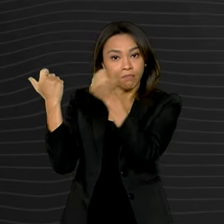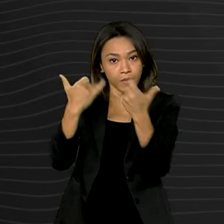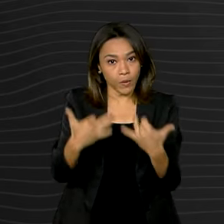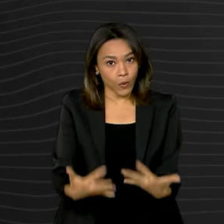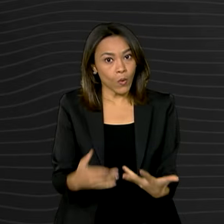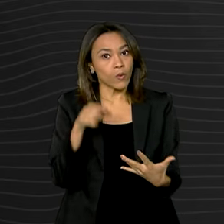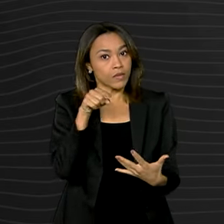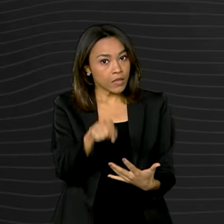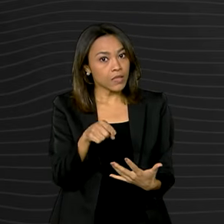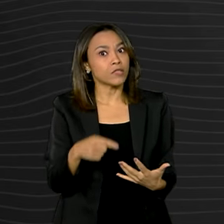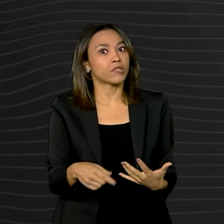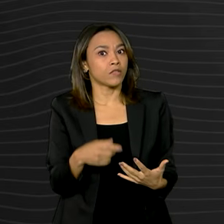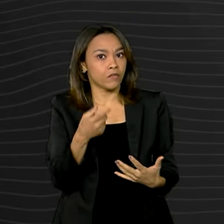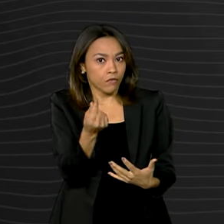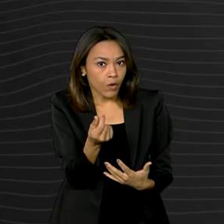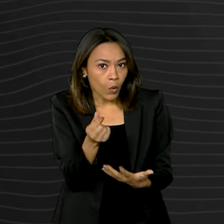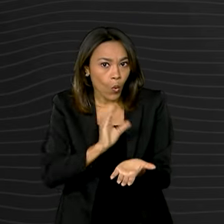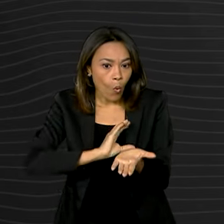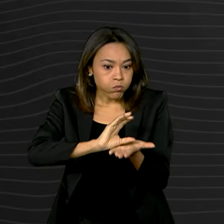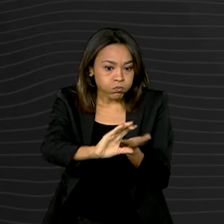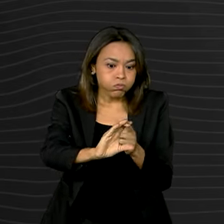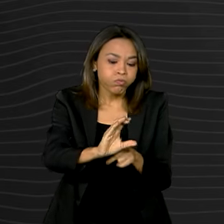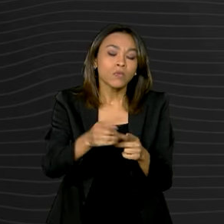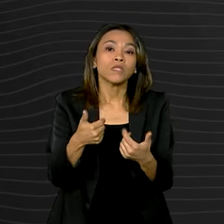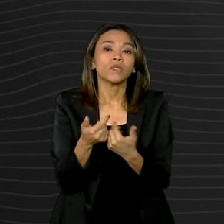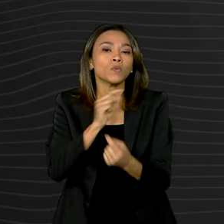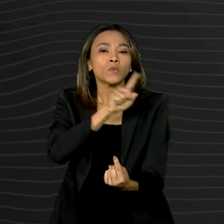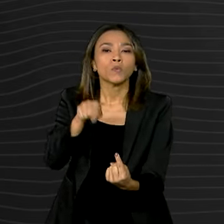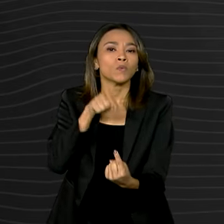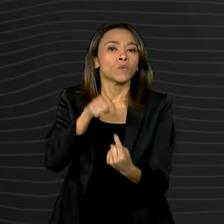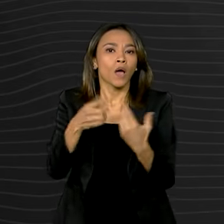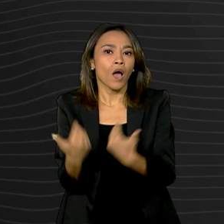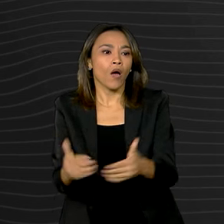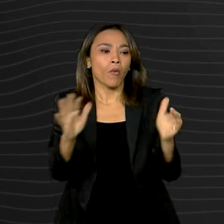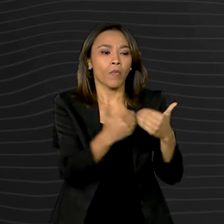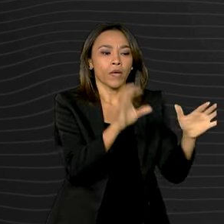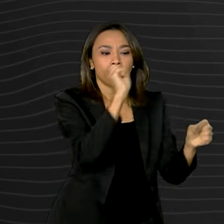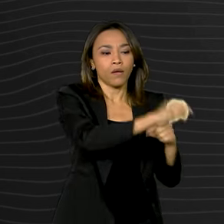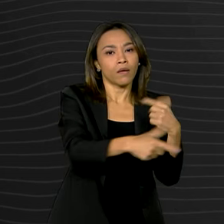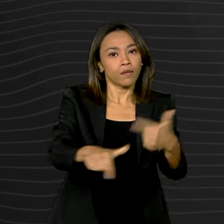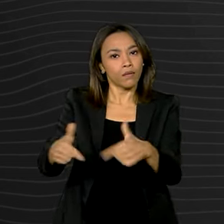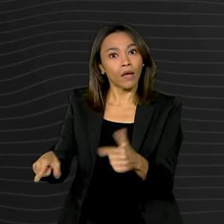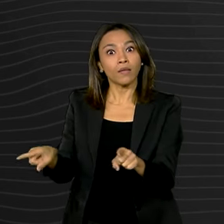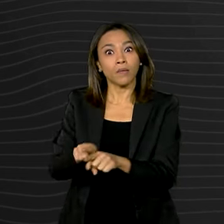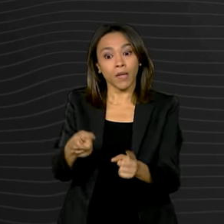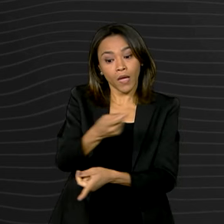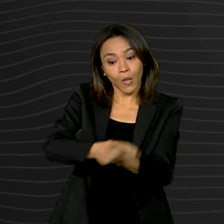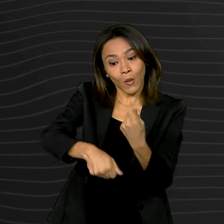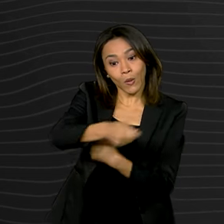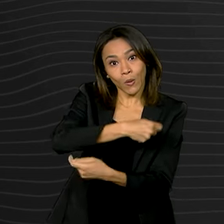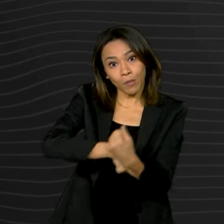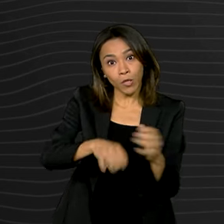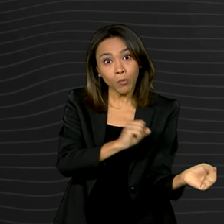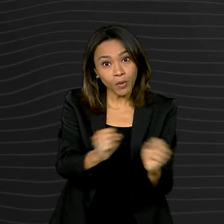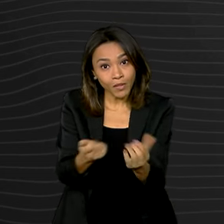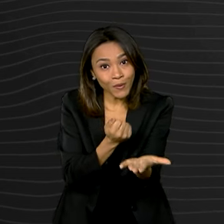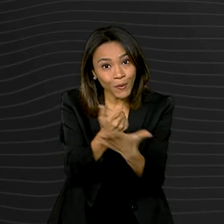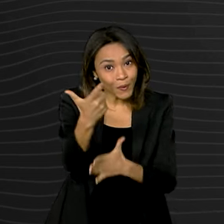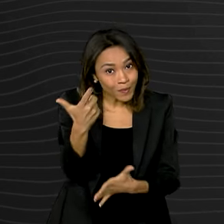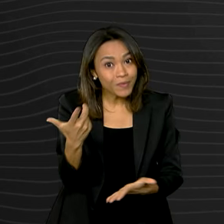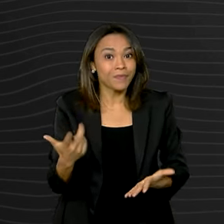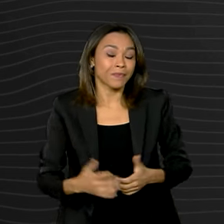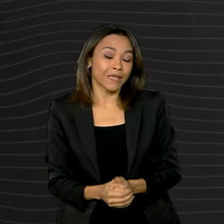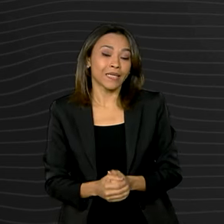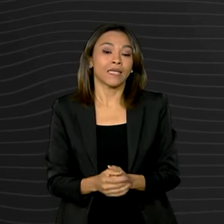investido e disse que com ele crescem os empregos, a economia e cresce o poder de compra dos brasileiros. Já o vice-presidente